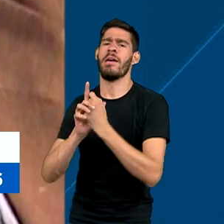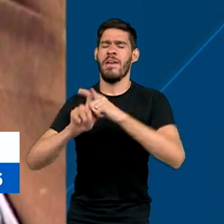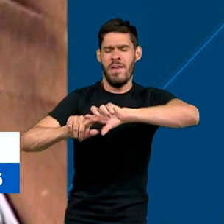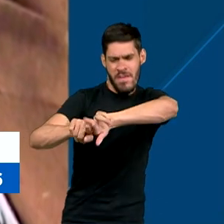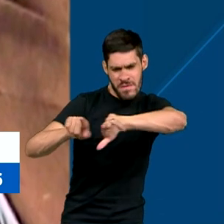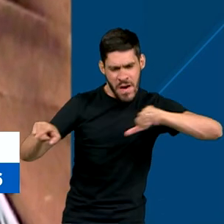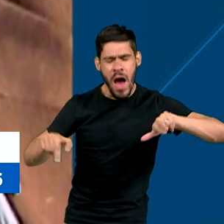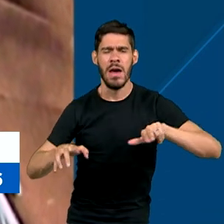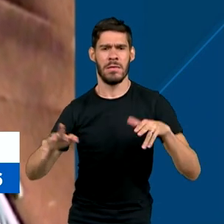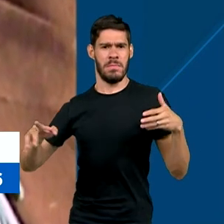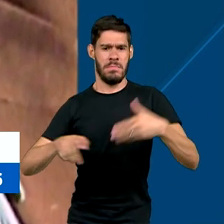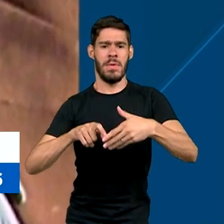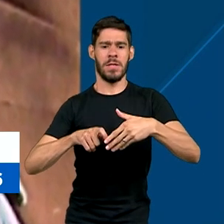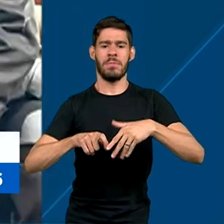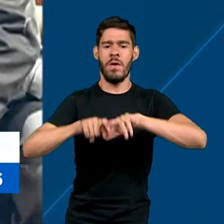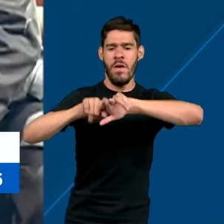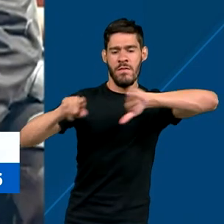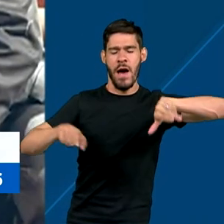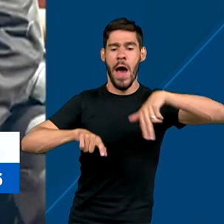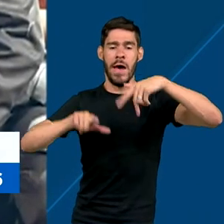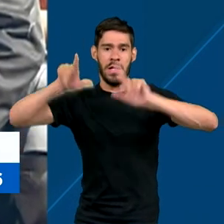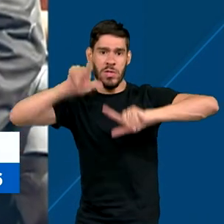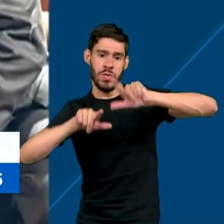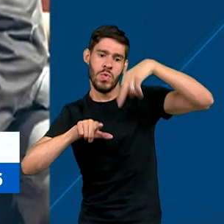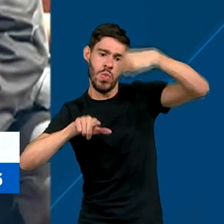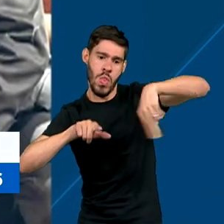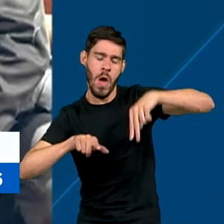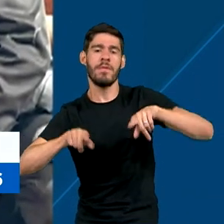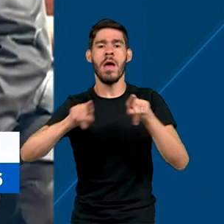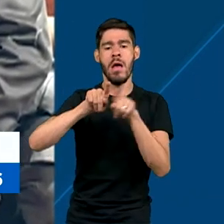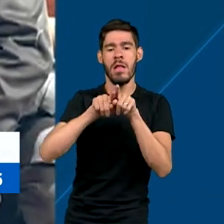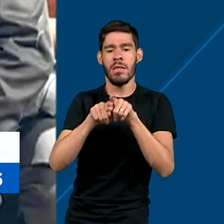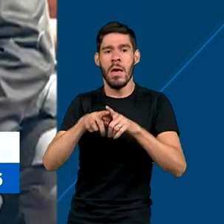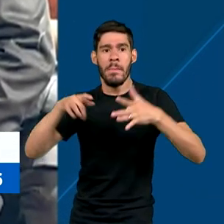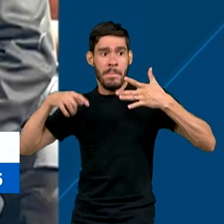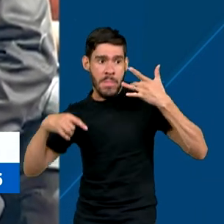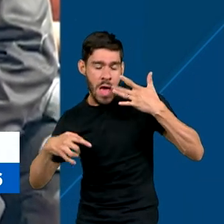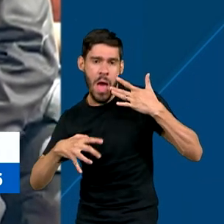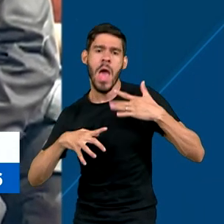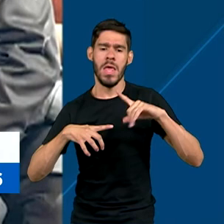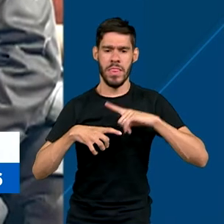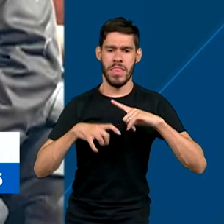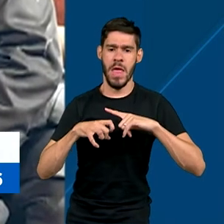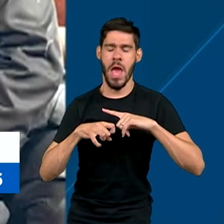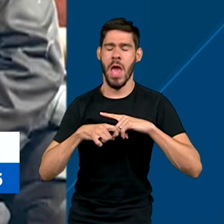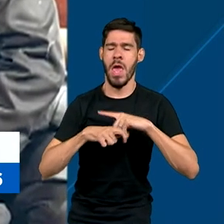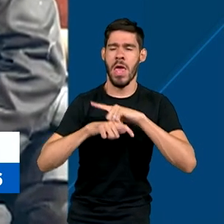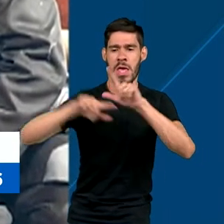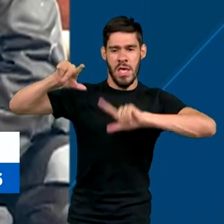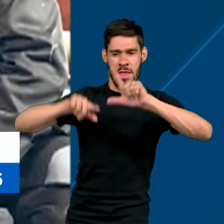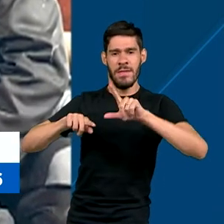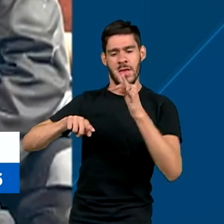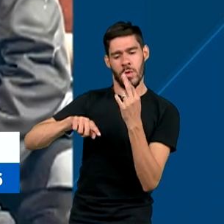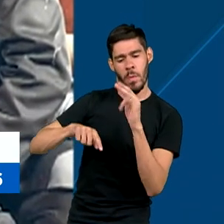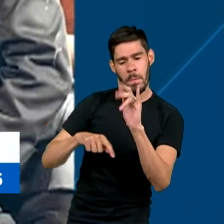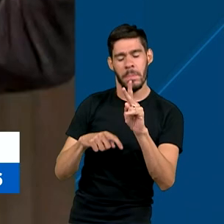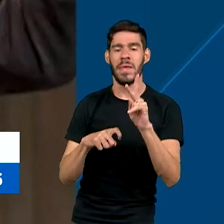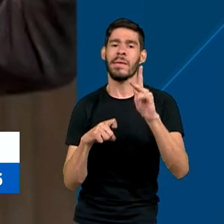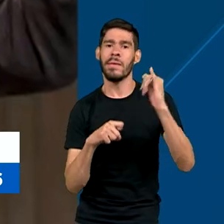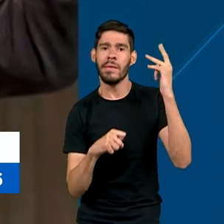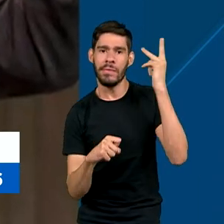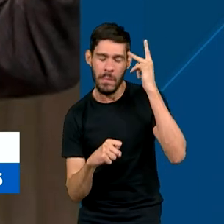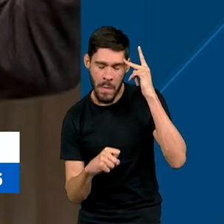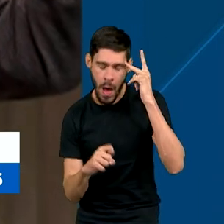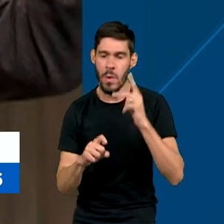que participou de dezenas de novelas e peças teatrais. Com passagens pela TV Tupi de São Paulo e pela TV